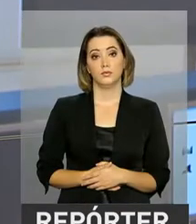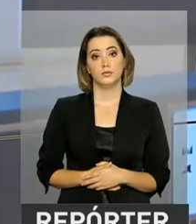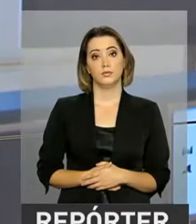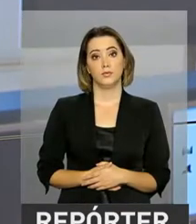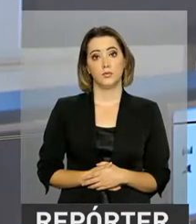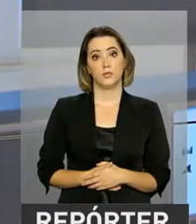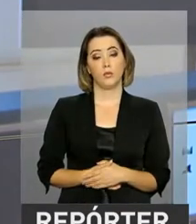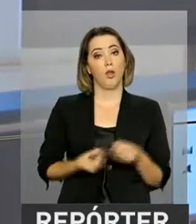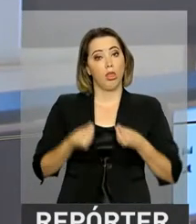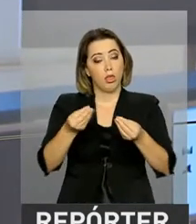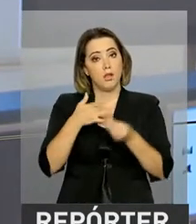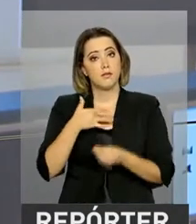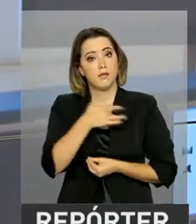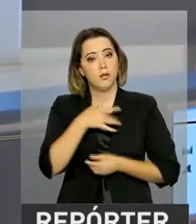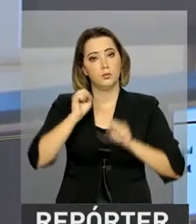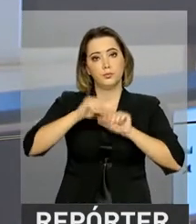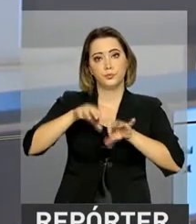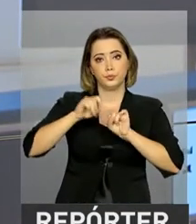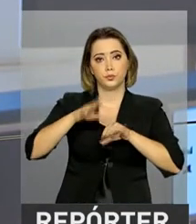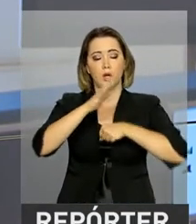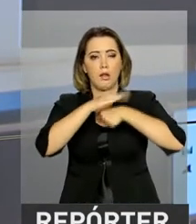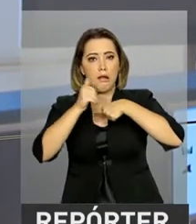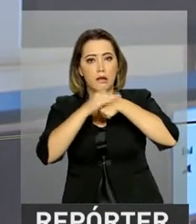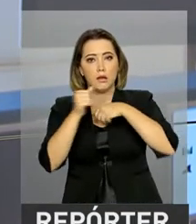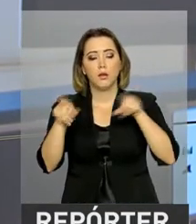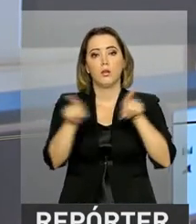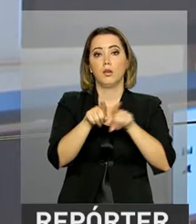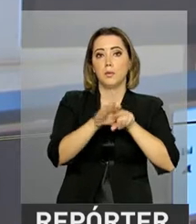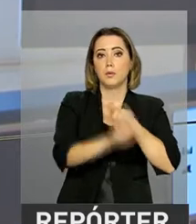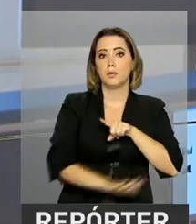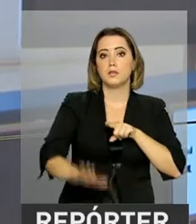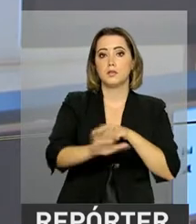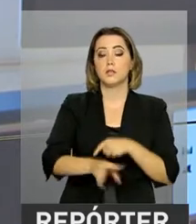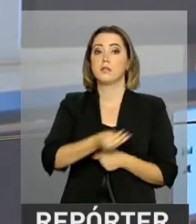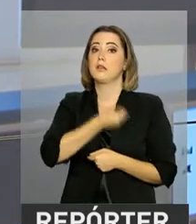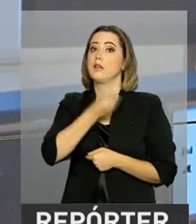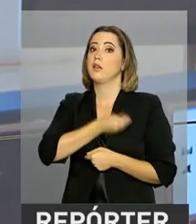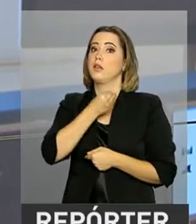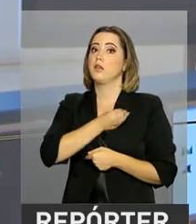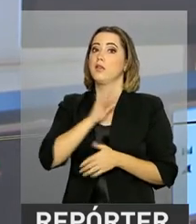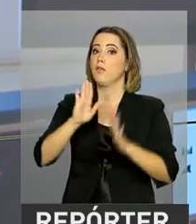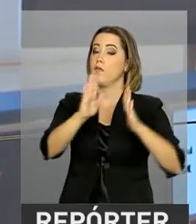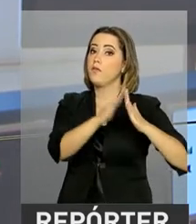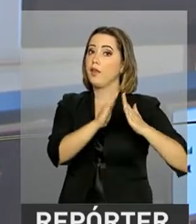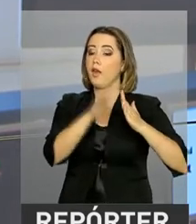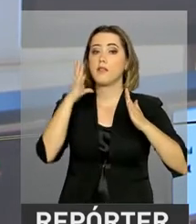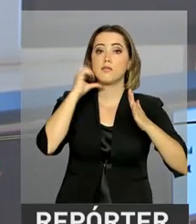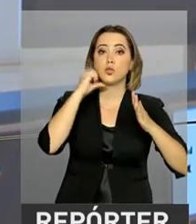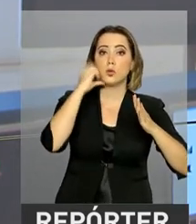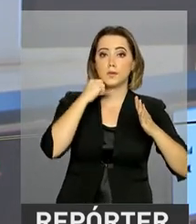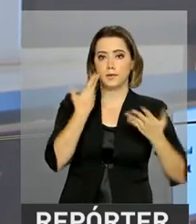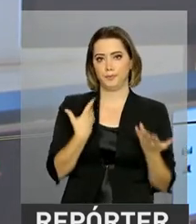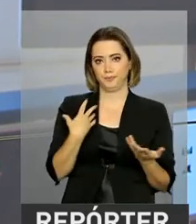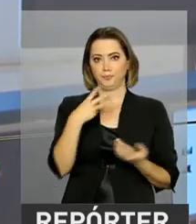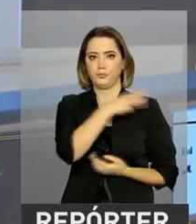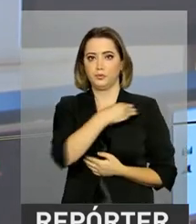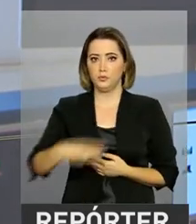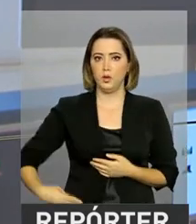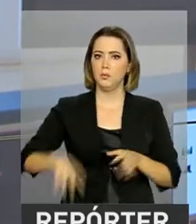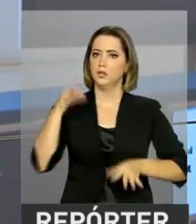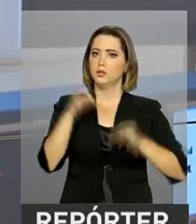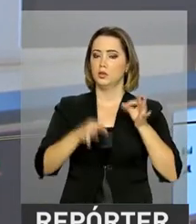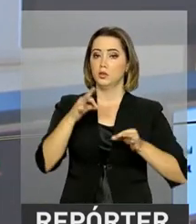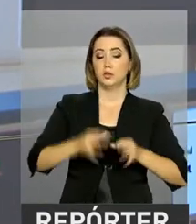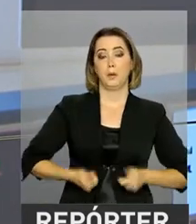Garantir saúde, educação e carinho também para as crianças que vivem em abrigos. O Ministério da Justiça quer ampliar o